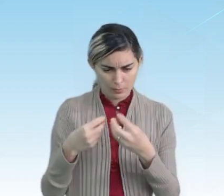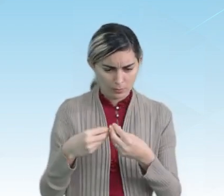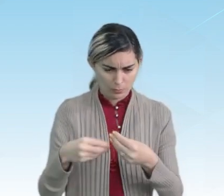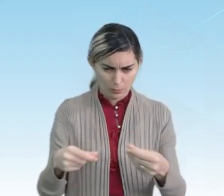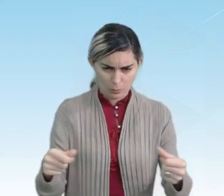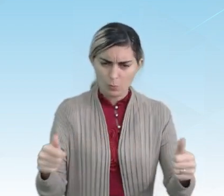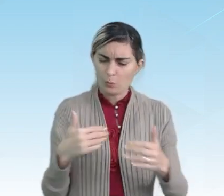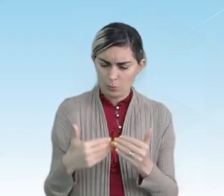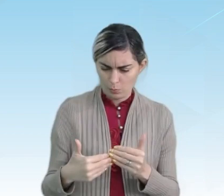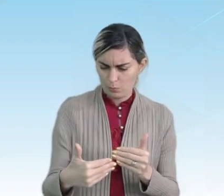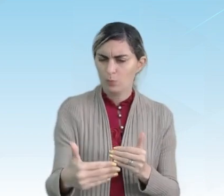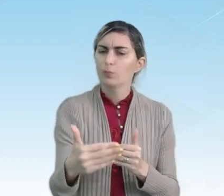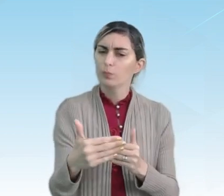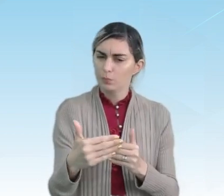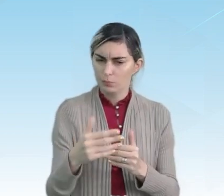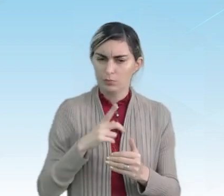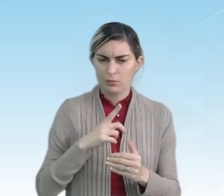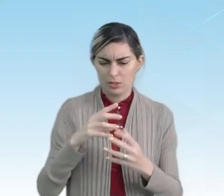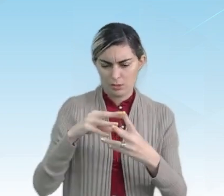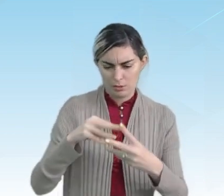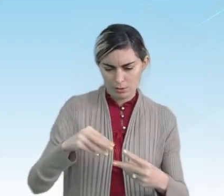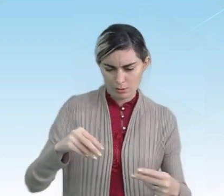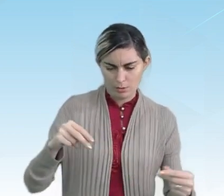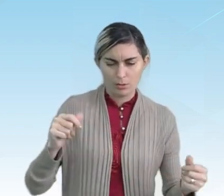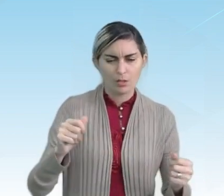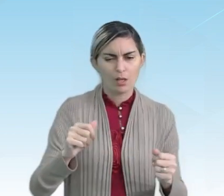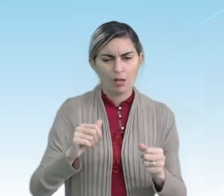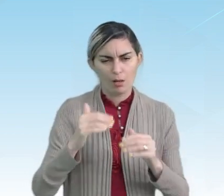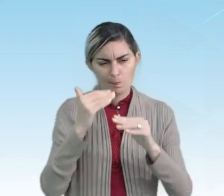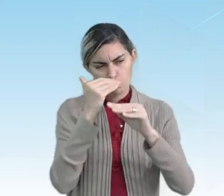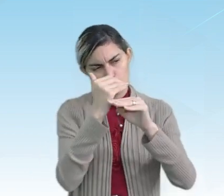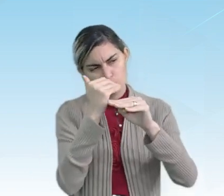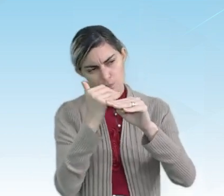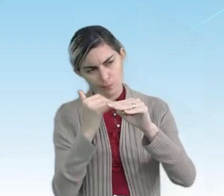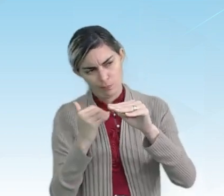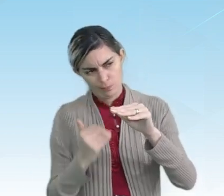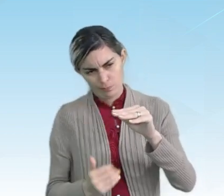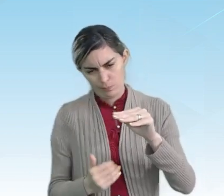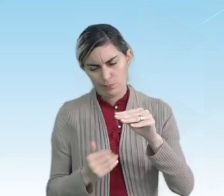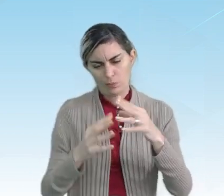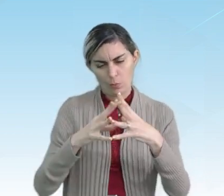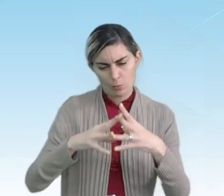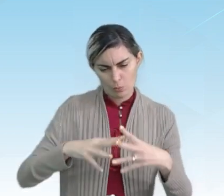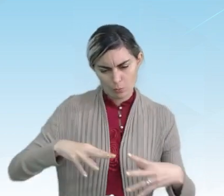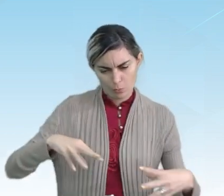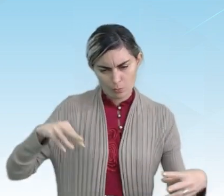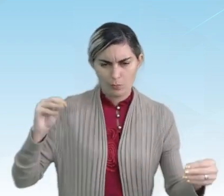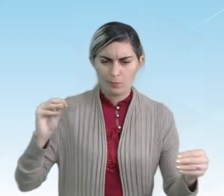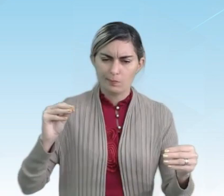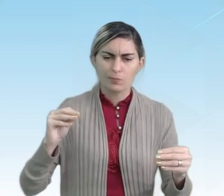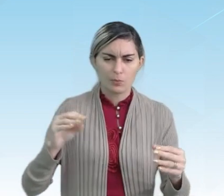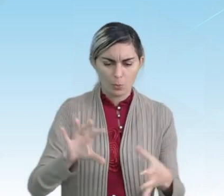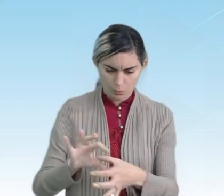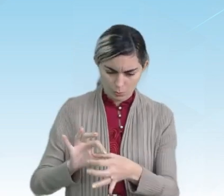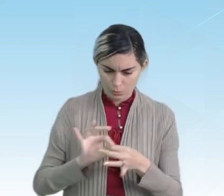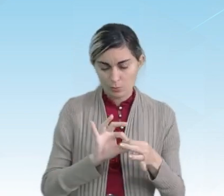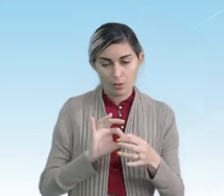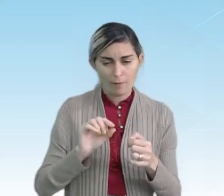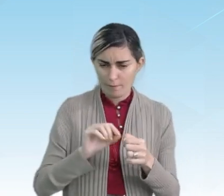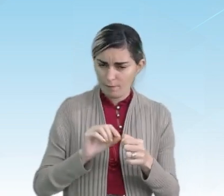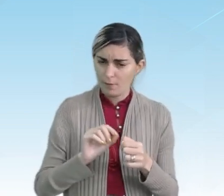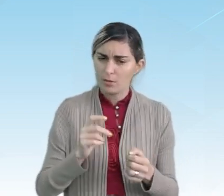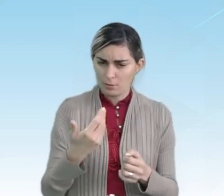seguida, durante a segmentação, as camadas desidratam-se, unem-se, formando